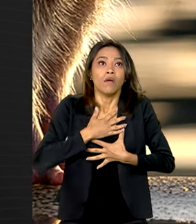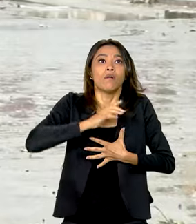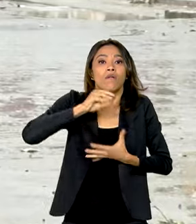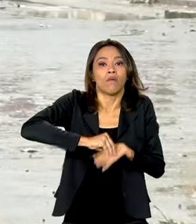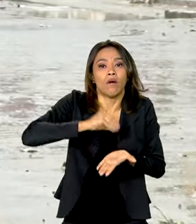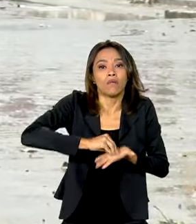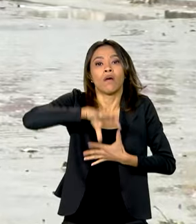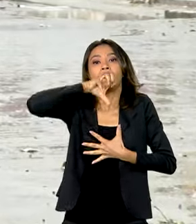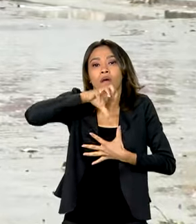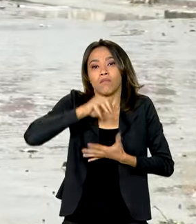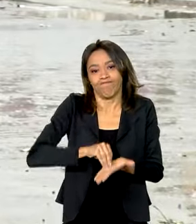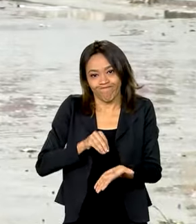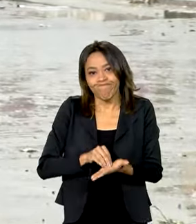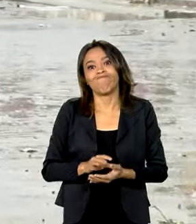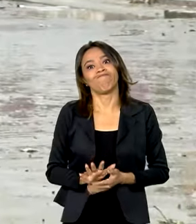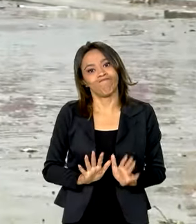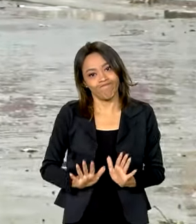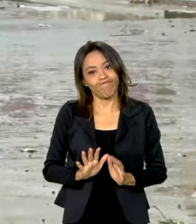renal.